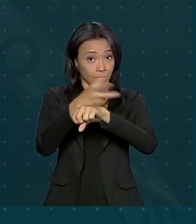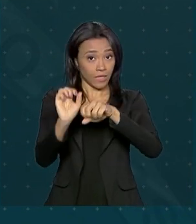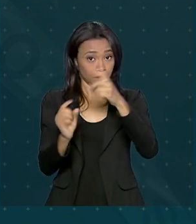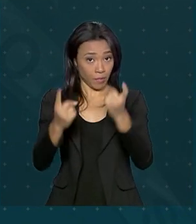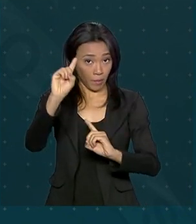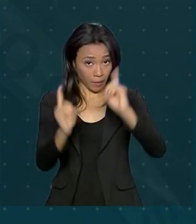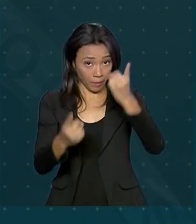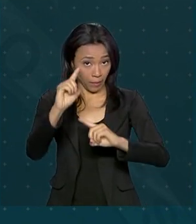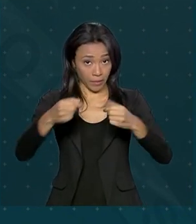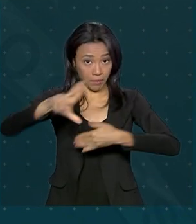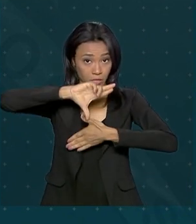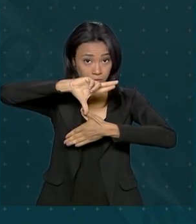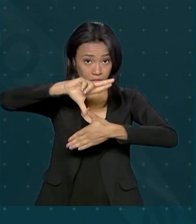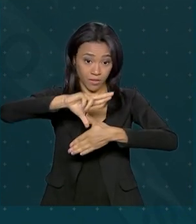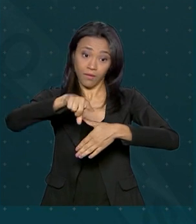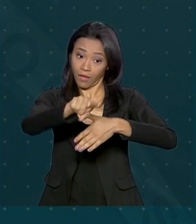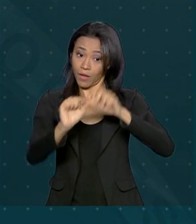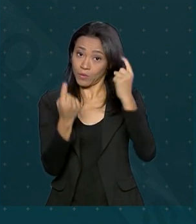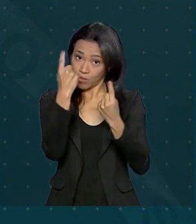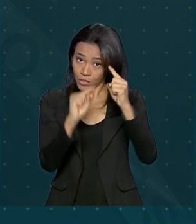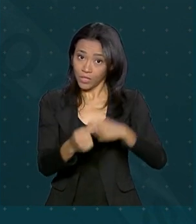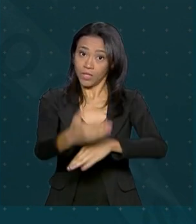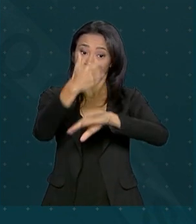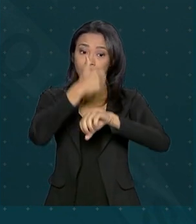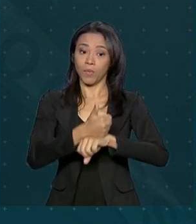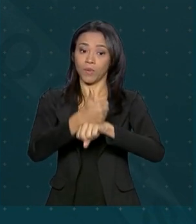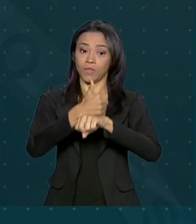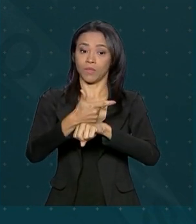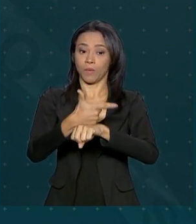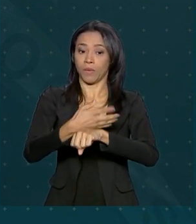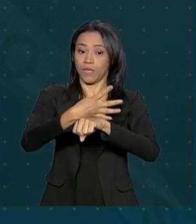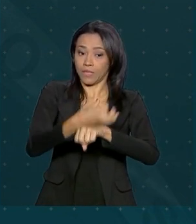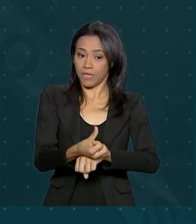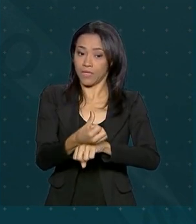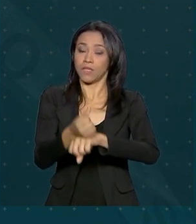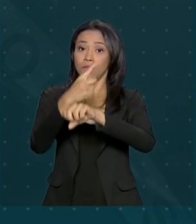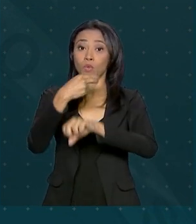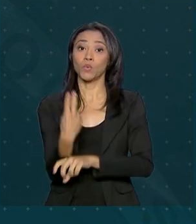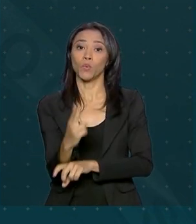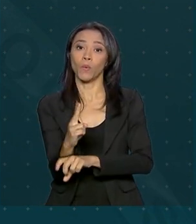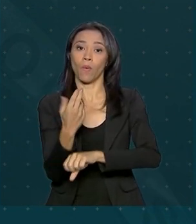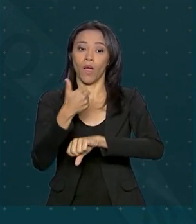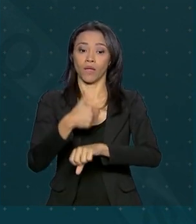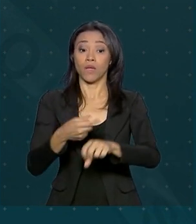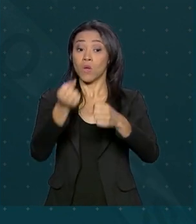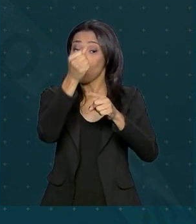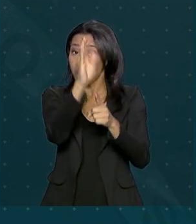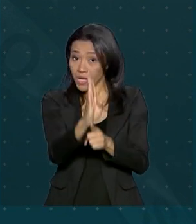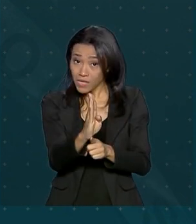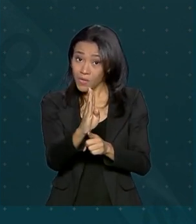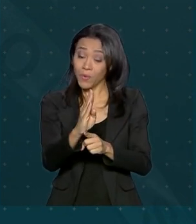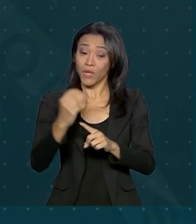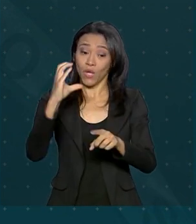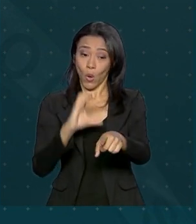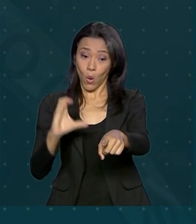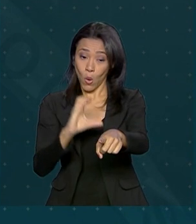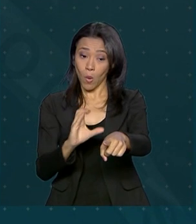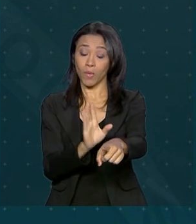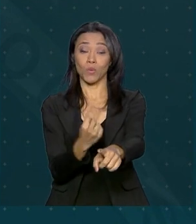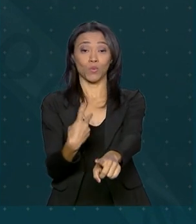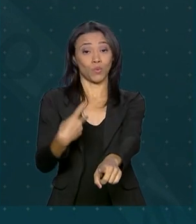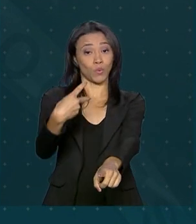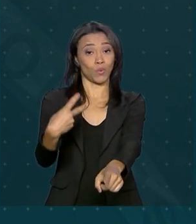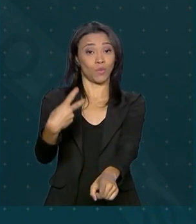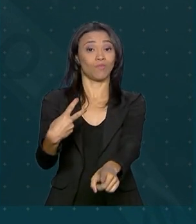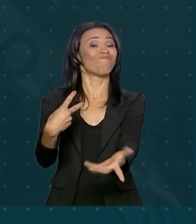colocado no ranking é o Chile, seguido pelo México e Uruguai. O Brasil e a Colômbia foram os únicos países da